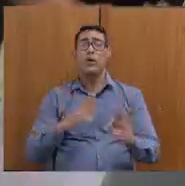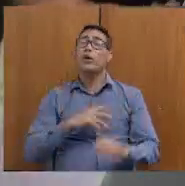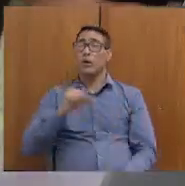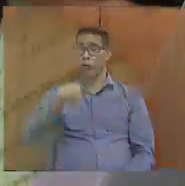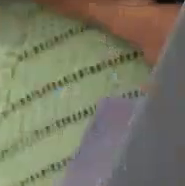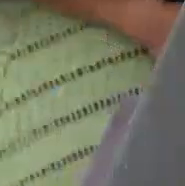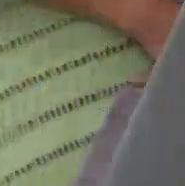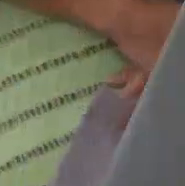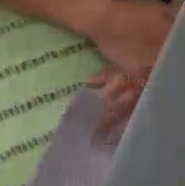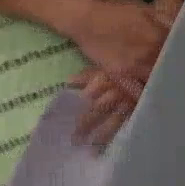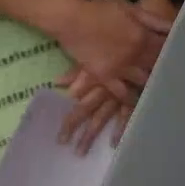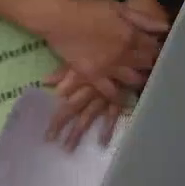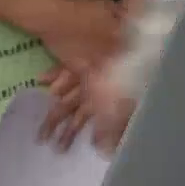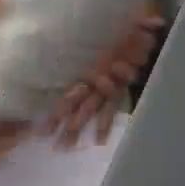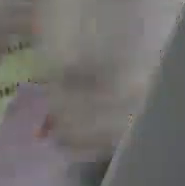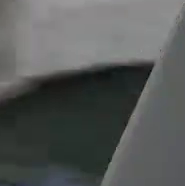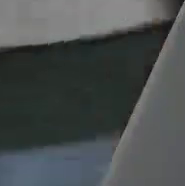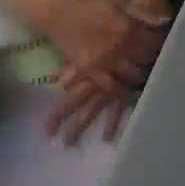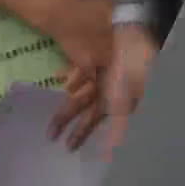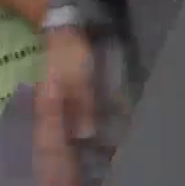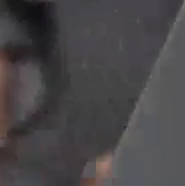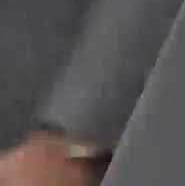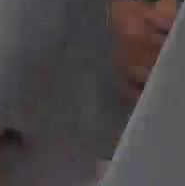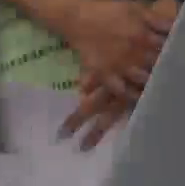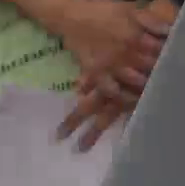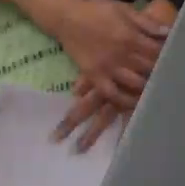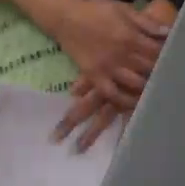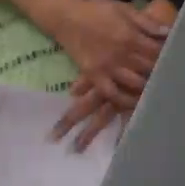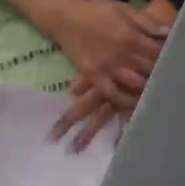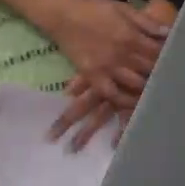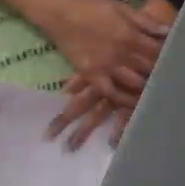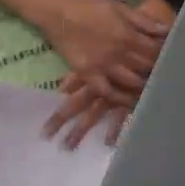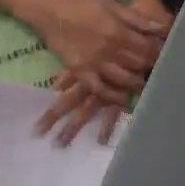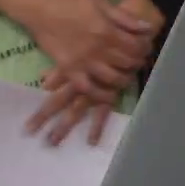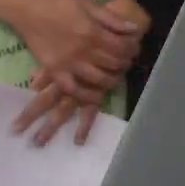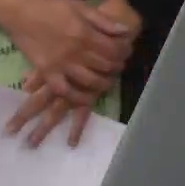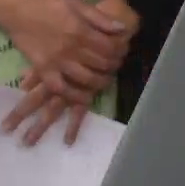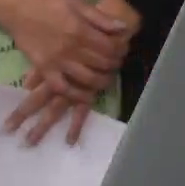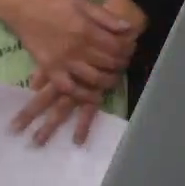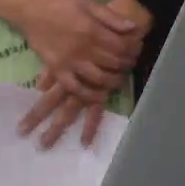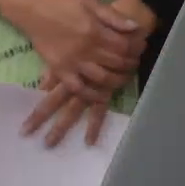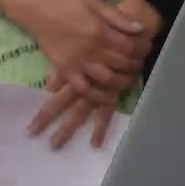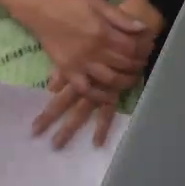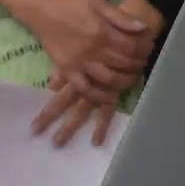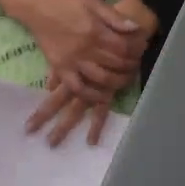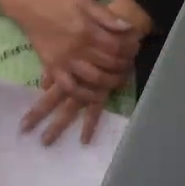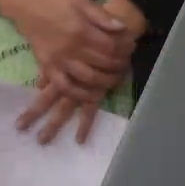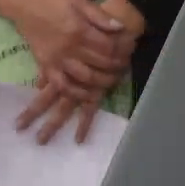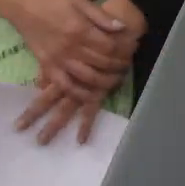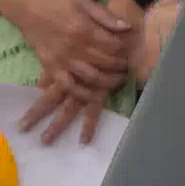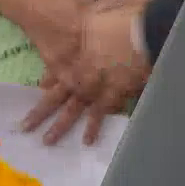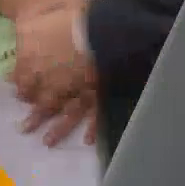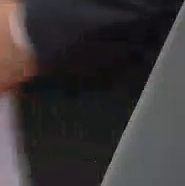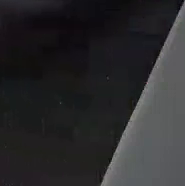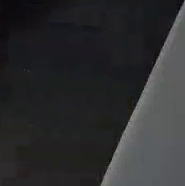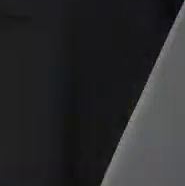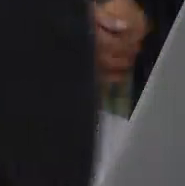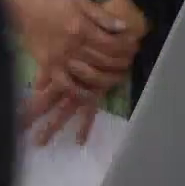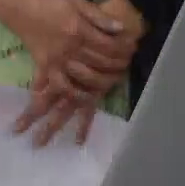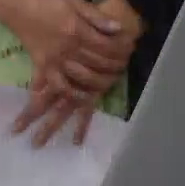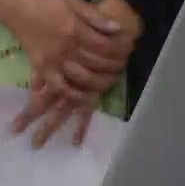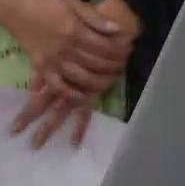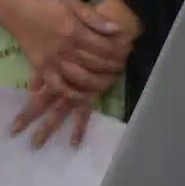tem racismo no futebol brasileiro, e, sim, é um assunto que é fundamental para que seja tratado aqui, para que a gente não